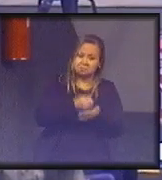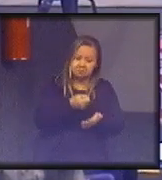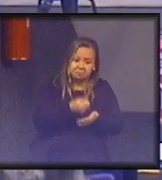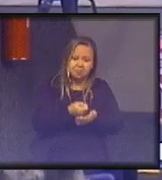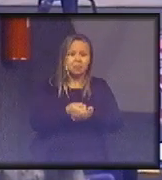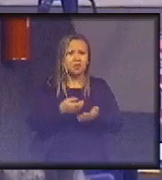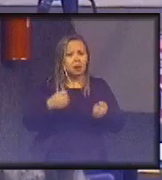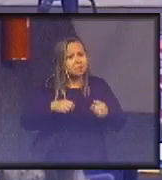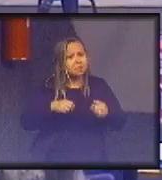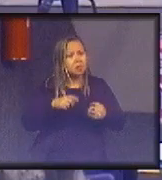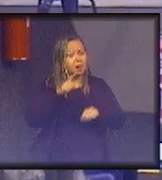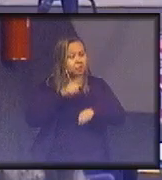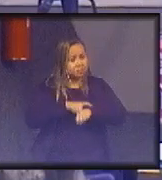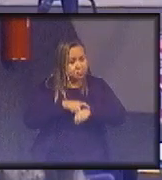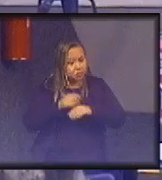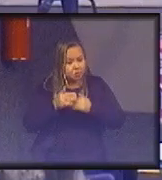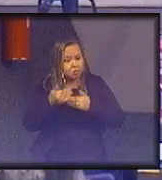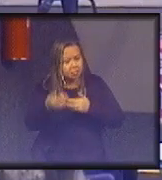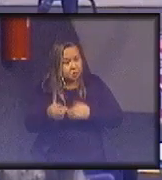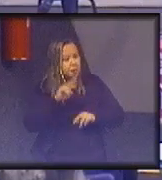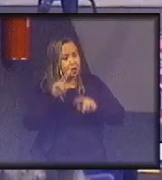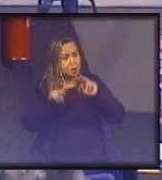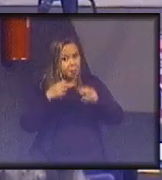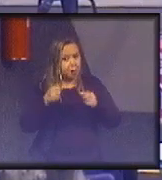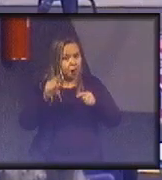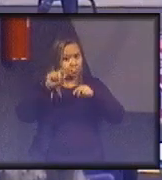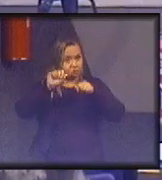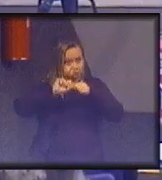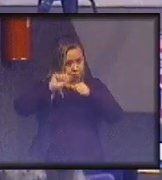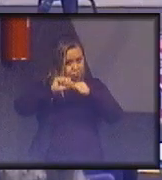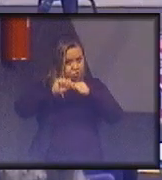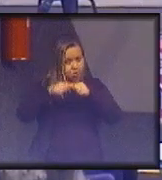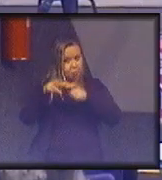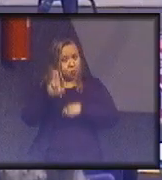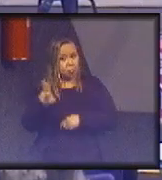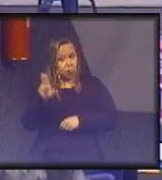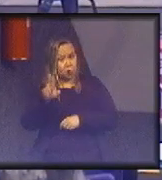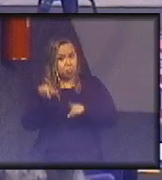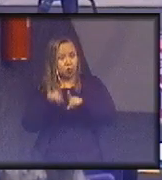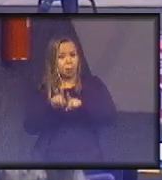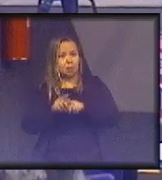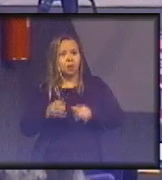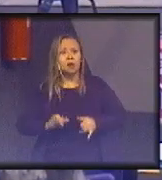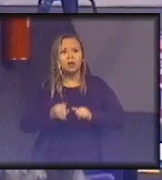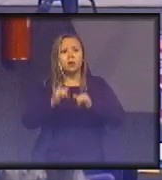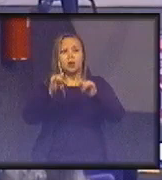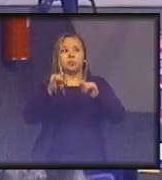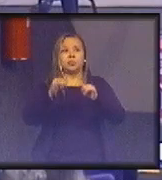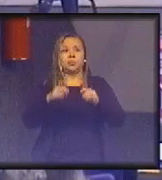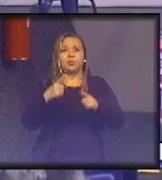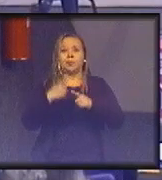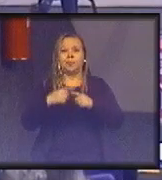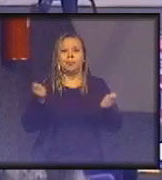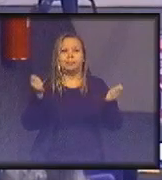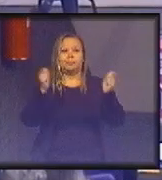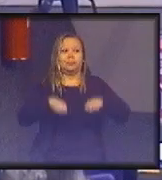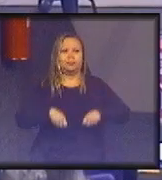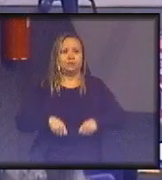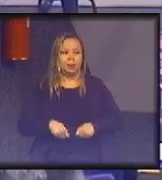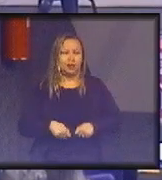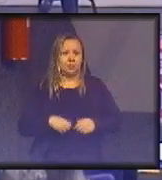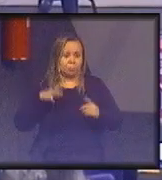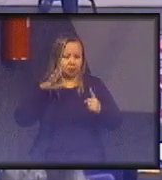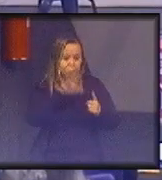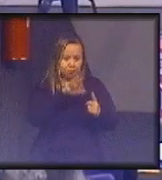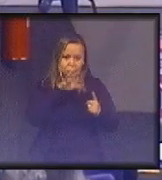para olhar tanto a produção quanto o consumo. Energia, pelo potencial que ela tem de redução de impactos.